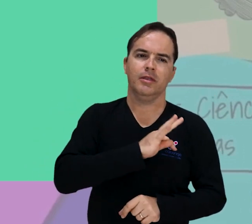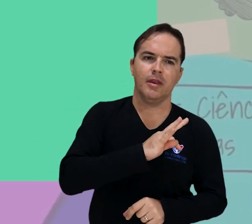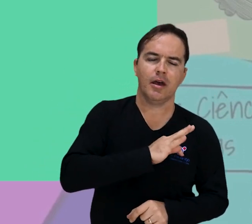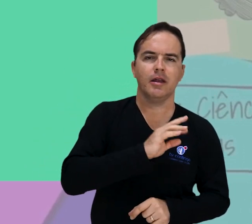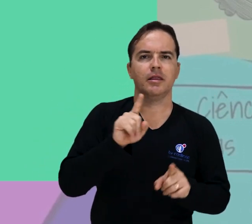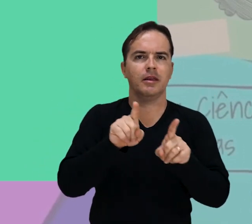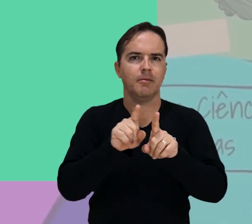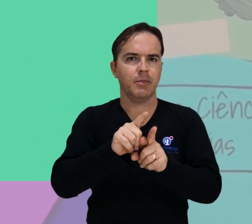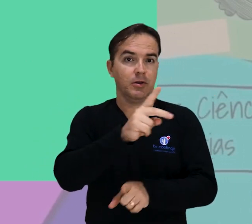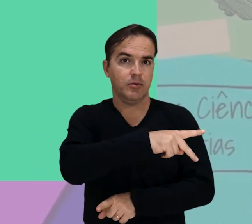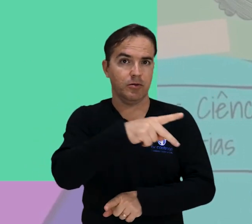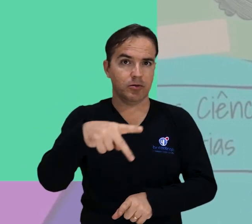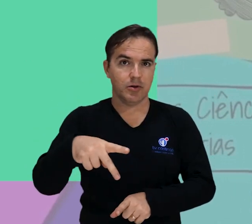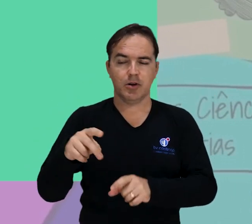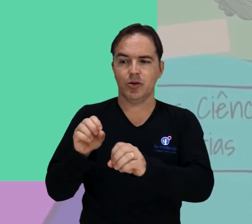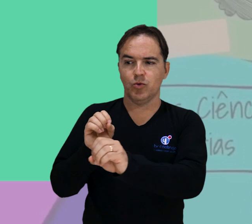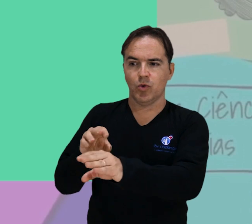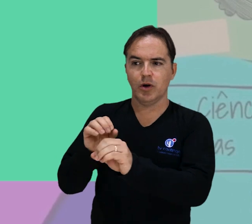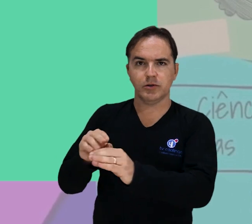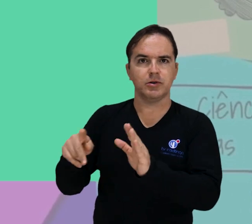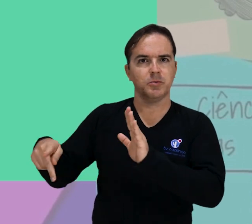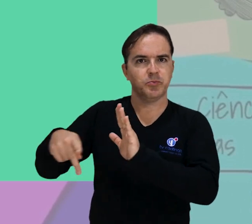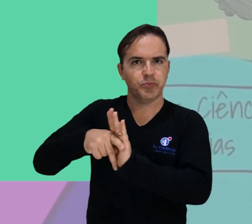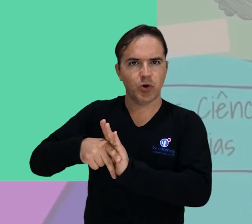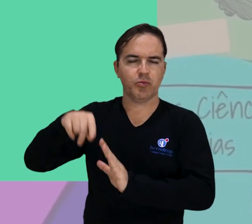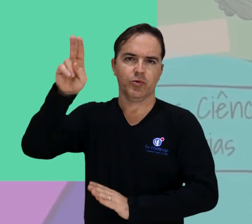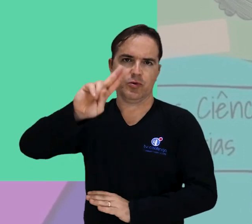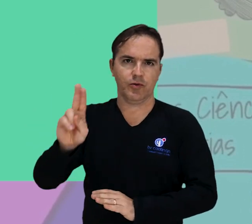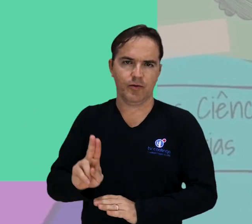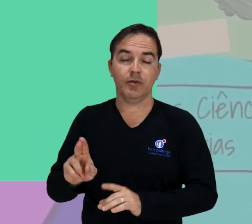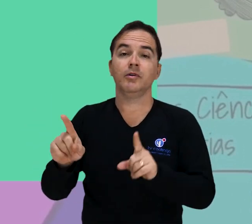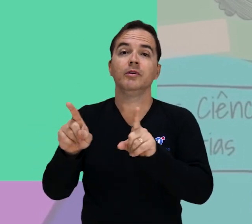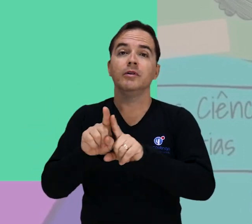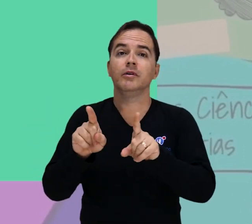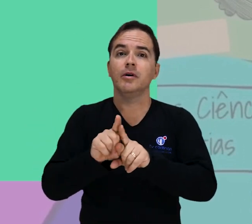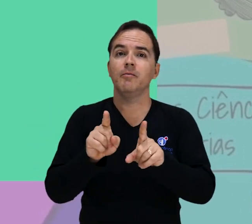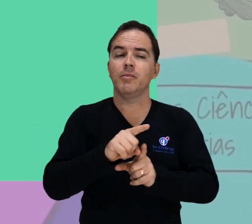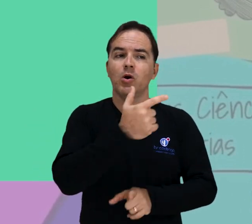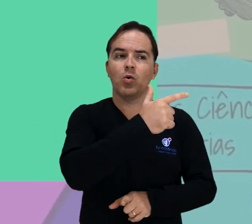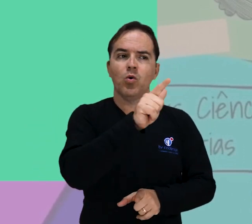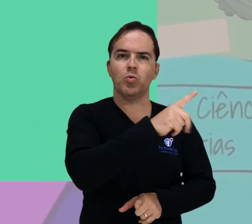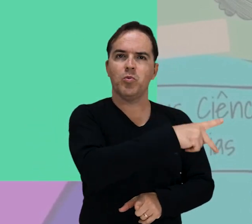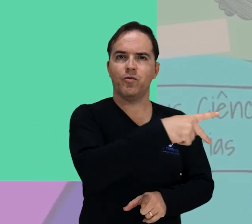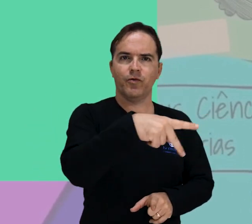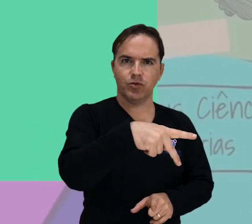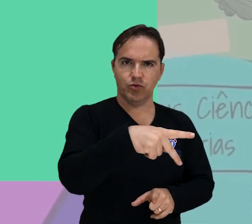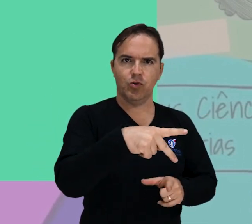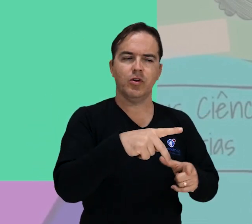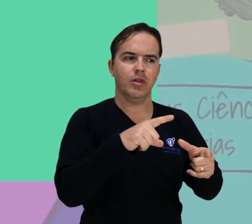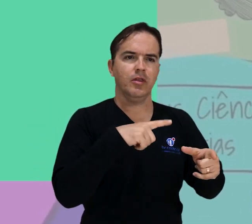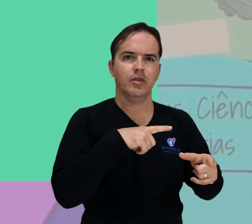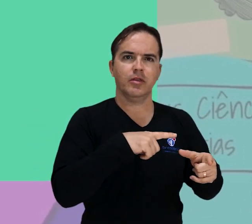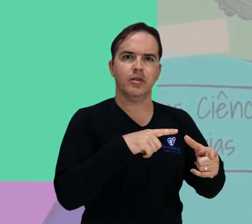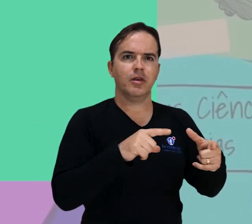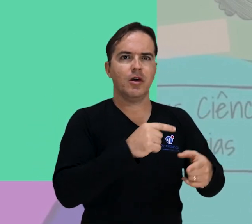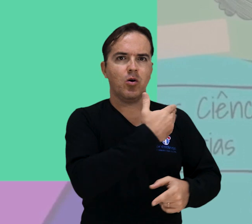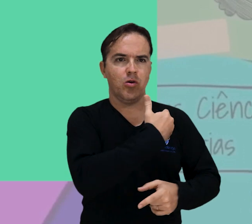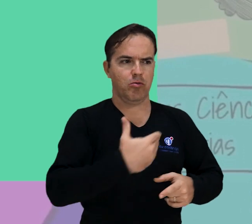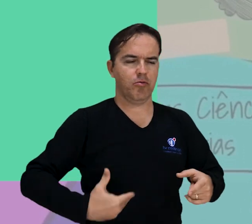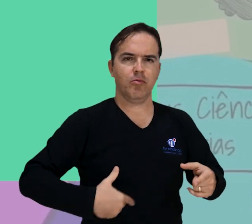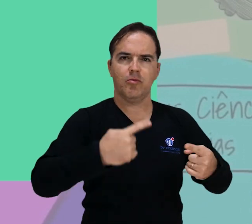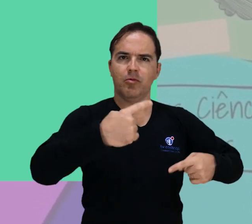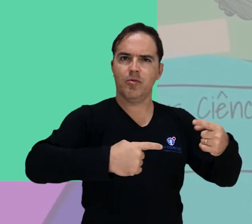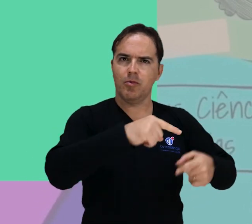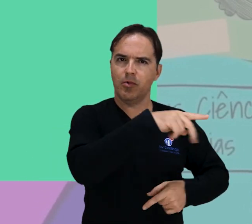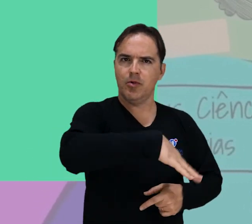educação que pertencem ao quadro permanente da Univasf e outros professores com vínculo comprovado na rede pública